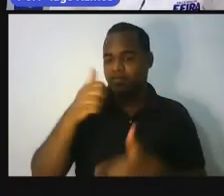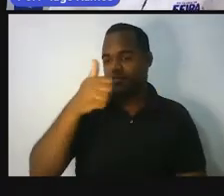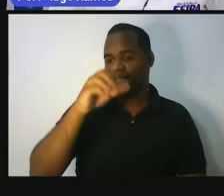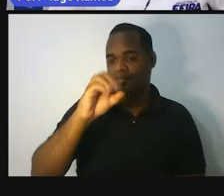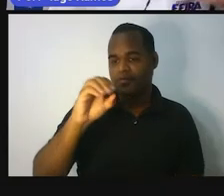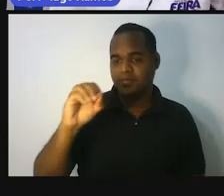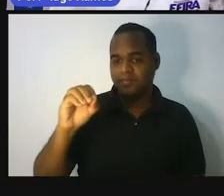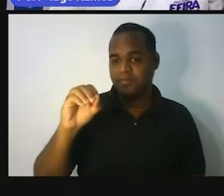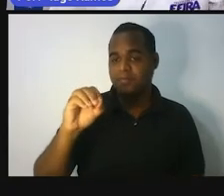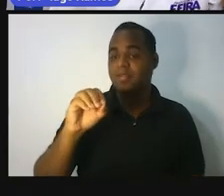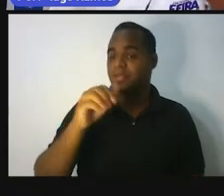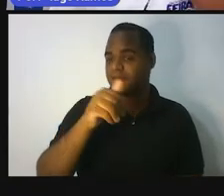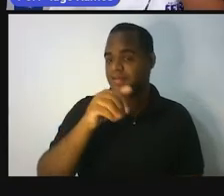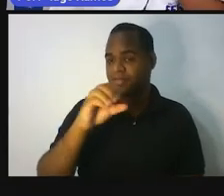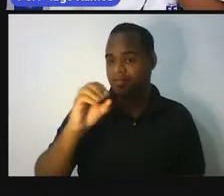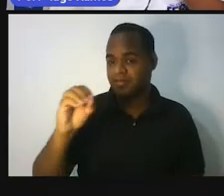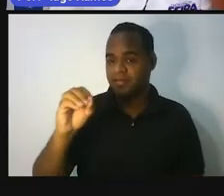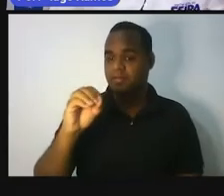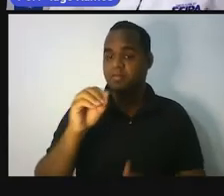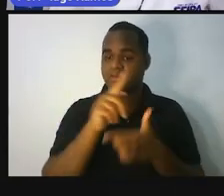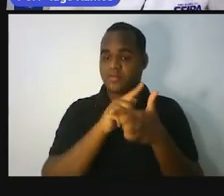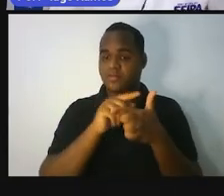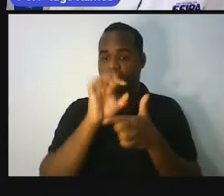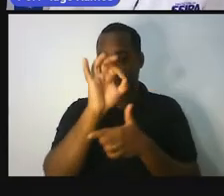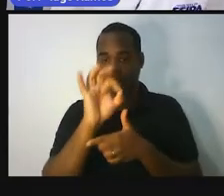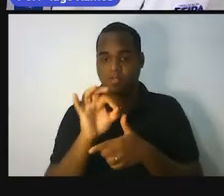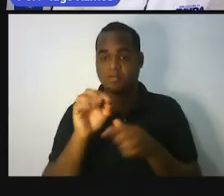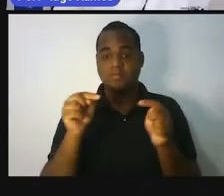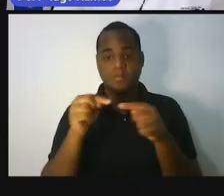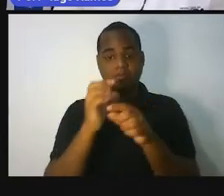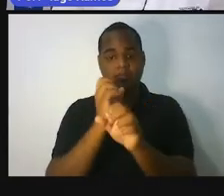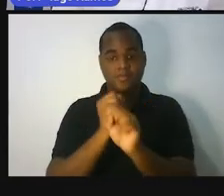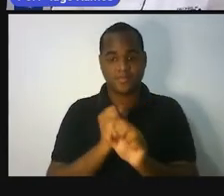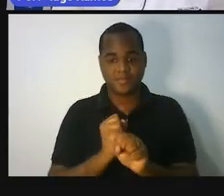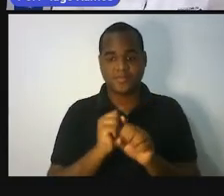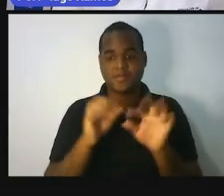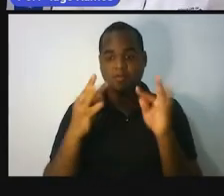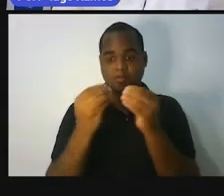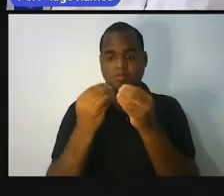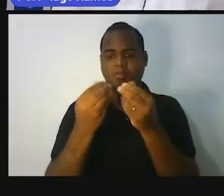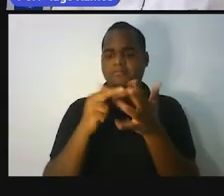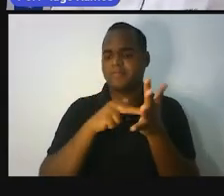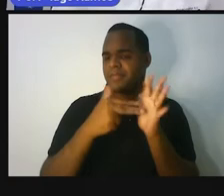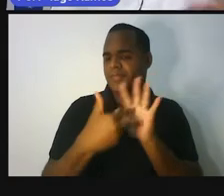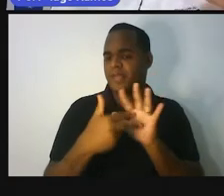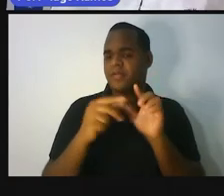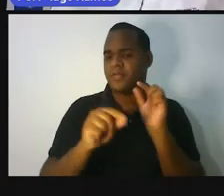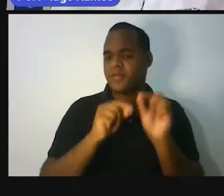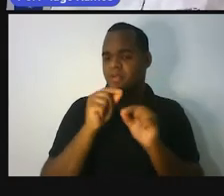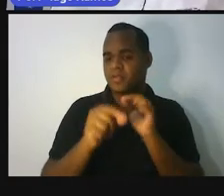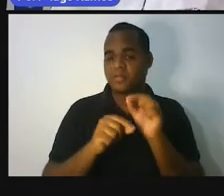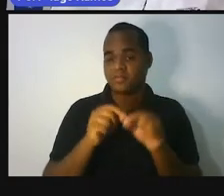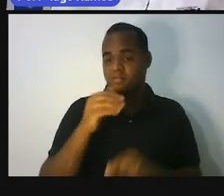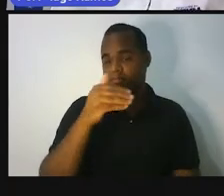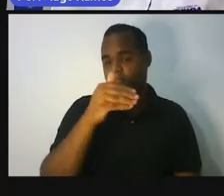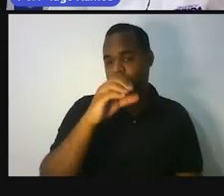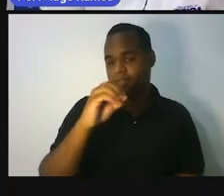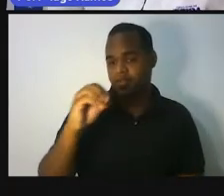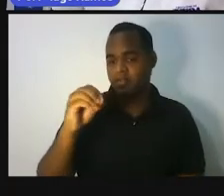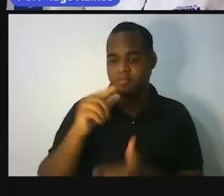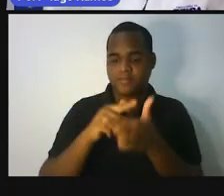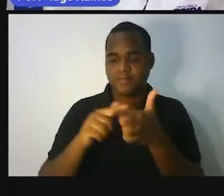Cem por cento, que é a porcentagem total, né? O que é significa? Significa cem dividido por cem.